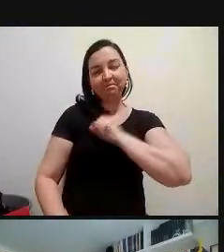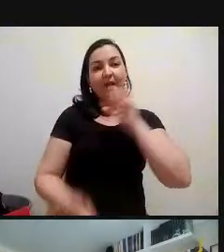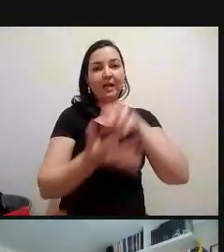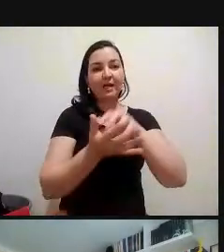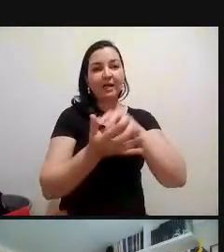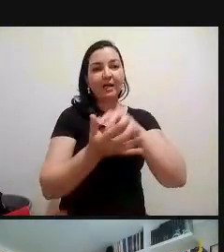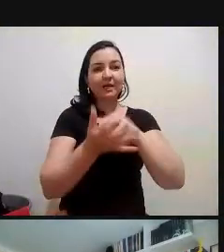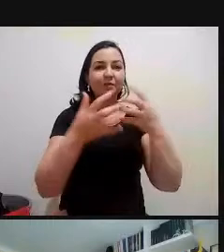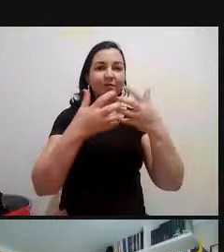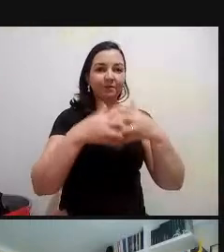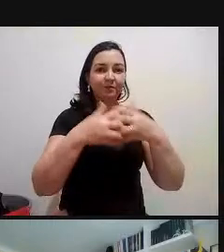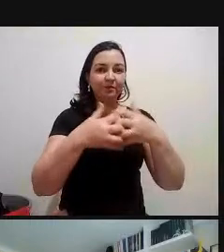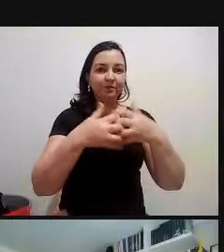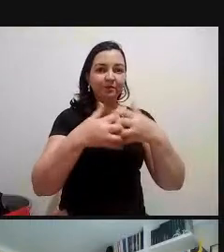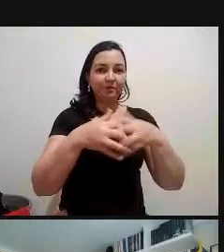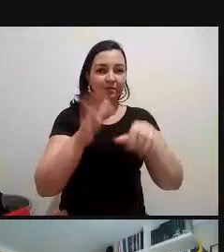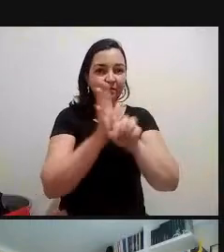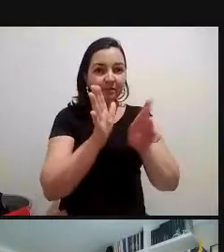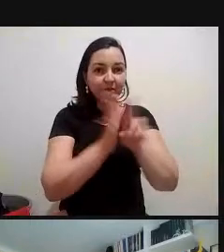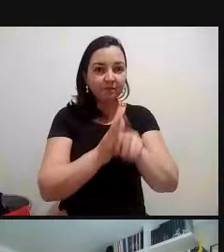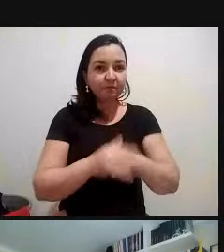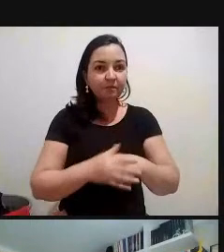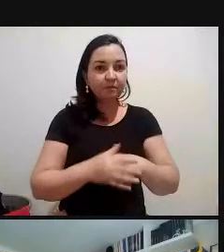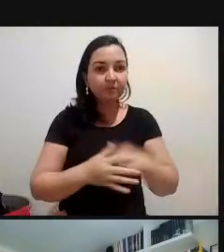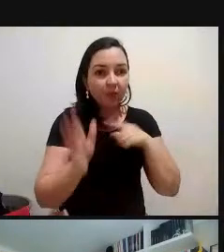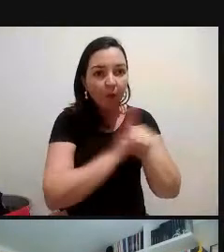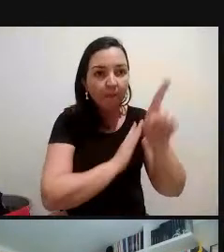tem uma pergunta aqui do Rodrigo,